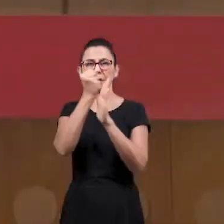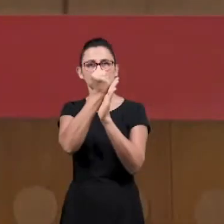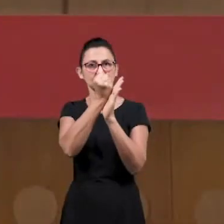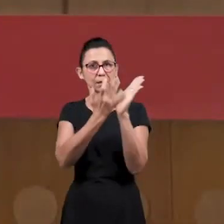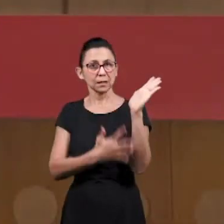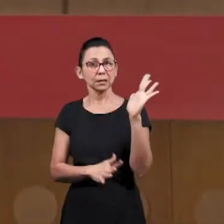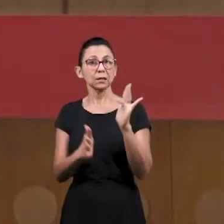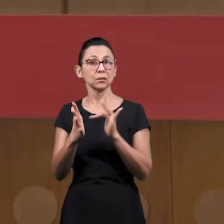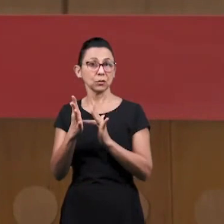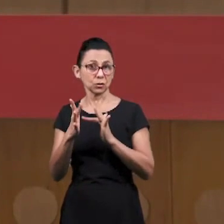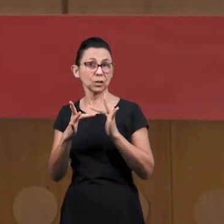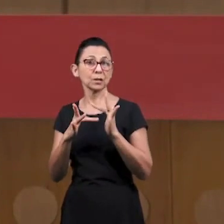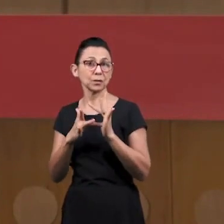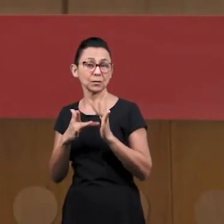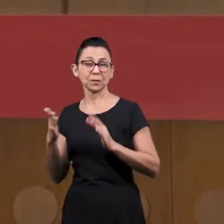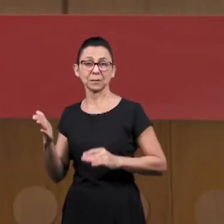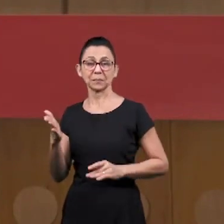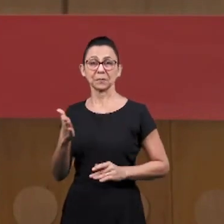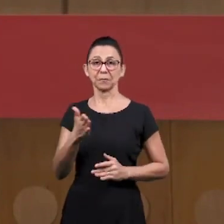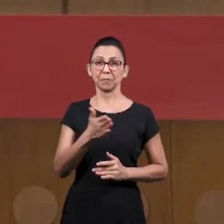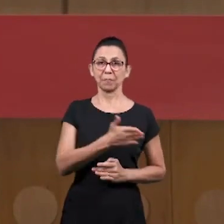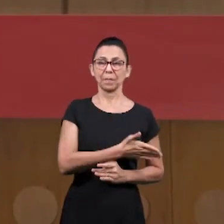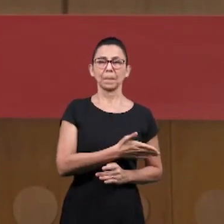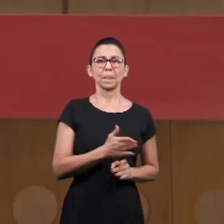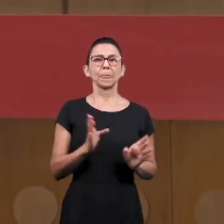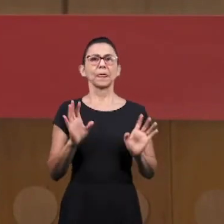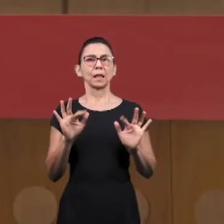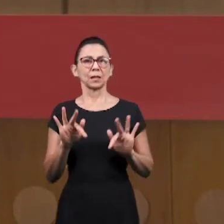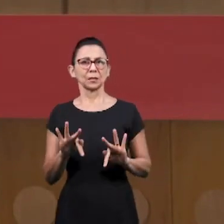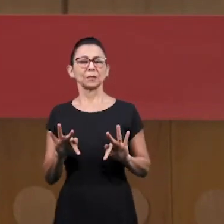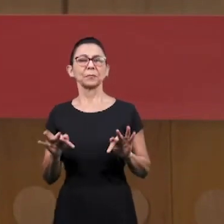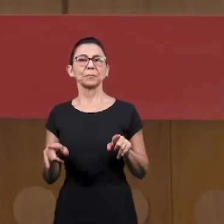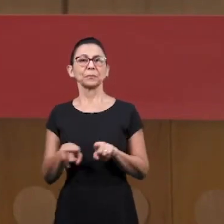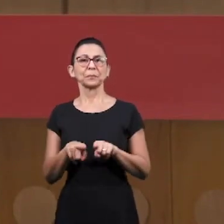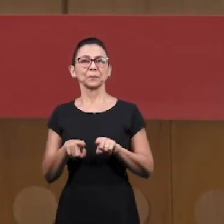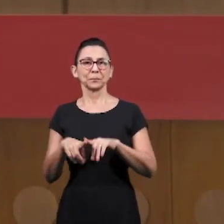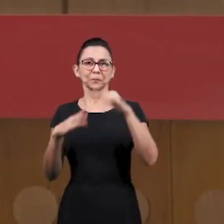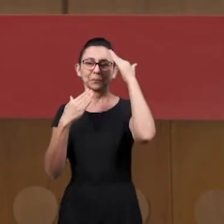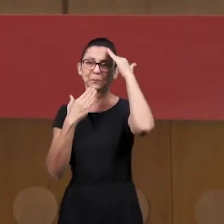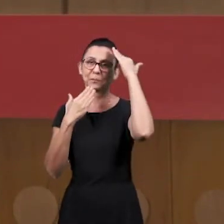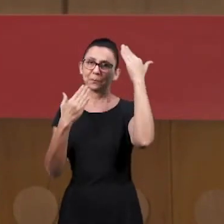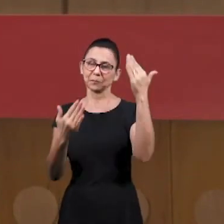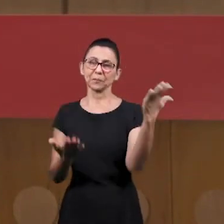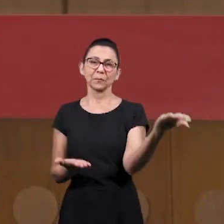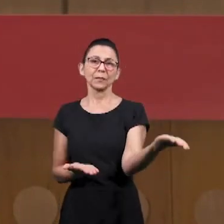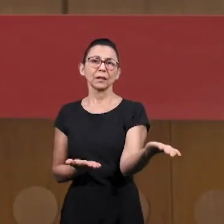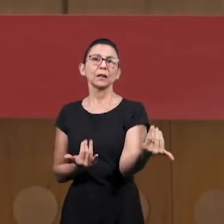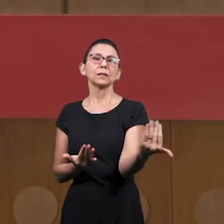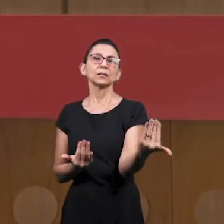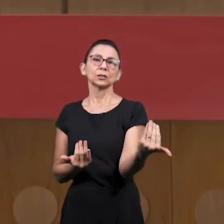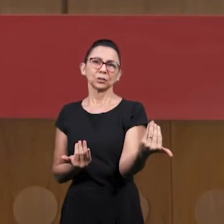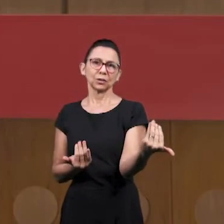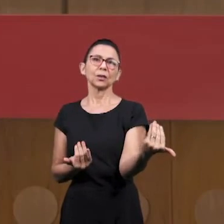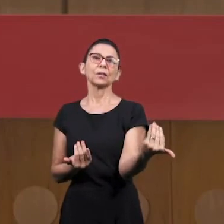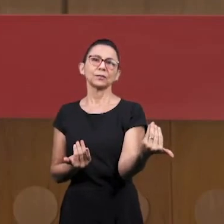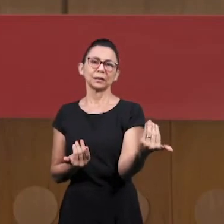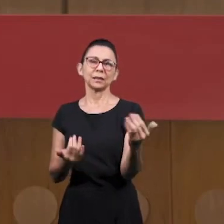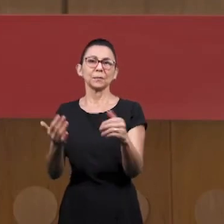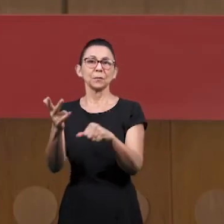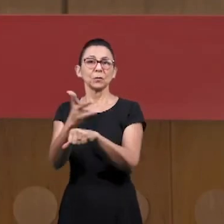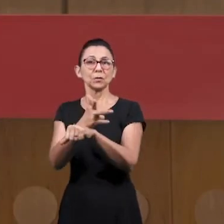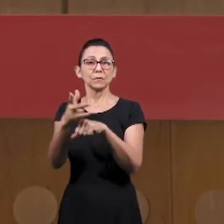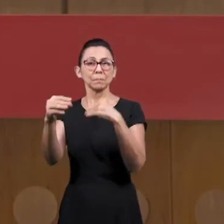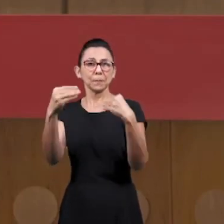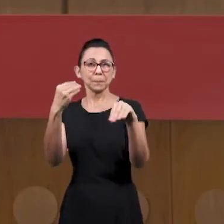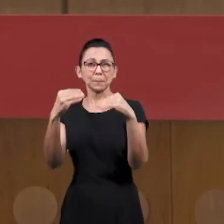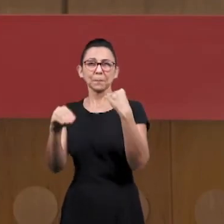Muito bem, irmãos, nós chegamos assim ao final da nossa programação e queremos deixar aqui o nosso agradecimento aos nossos jovens pelo envio